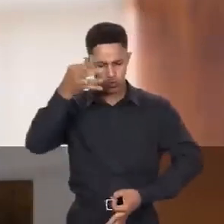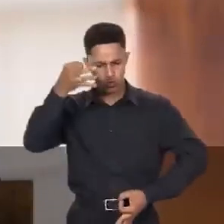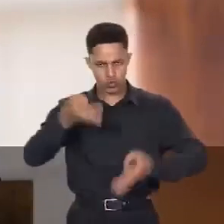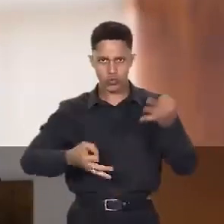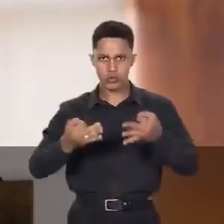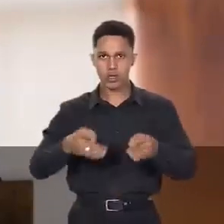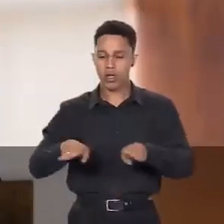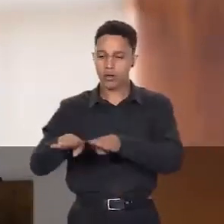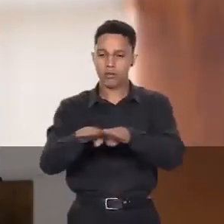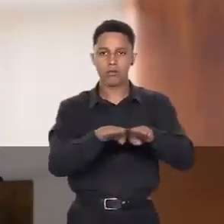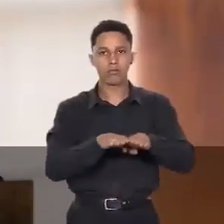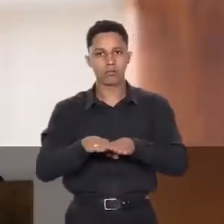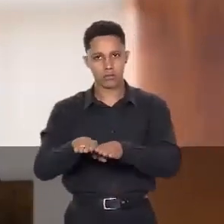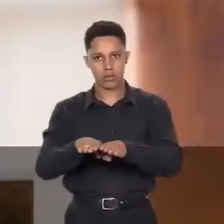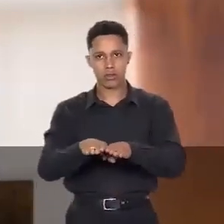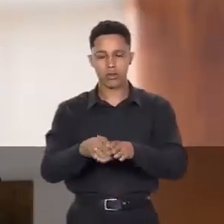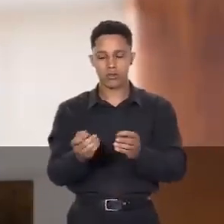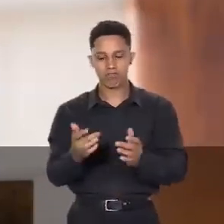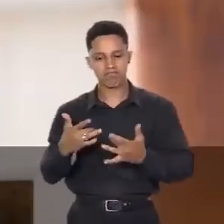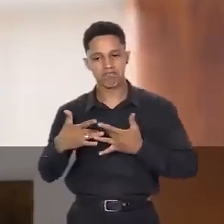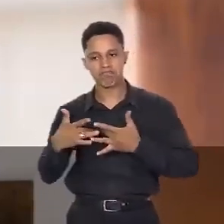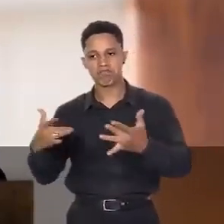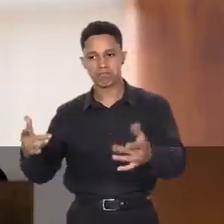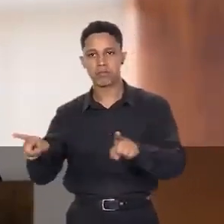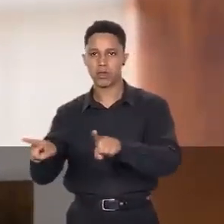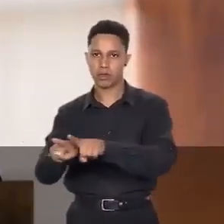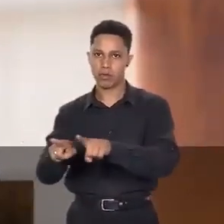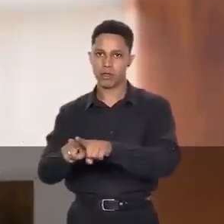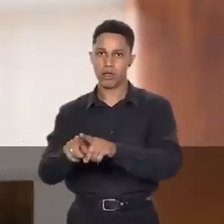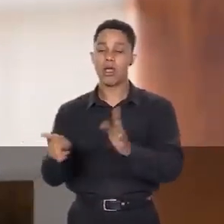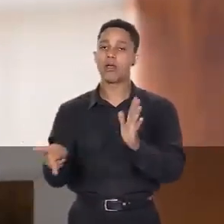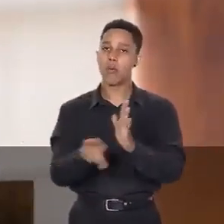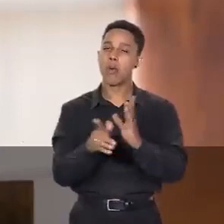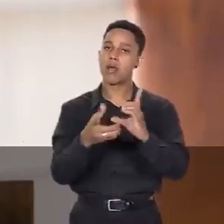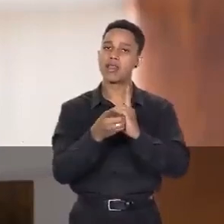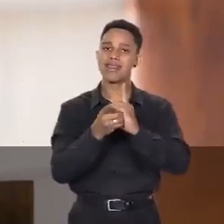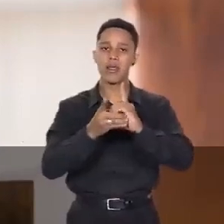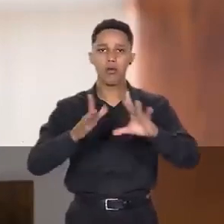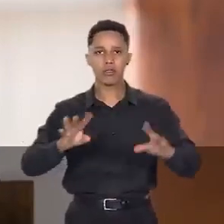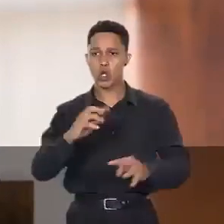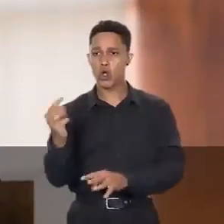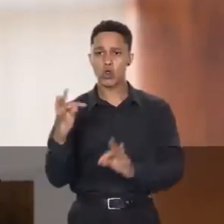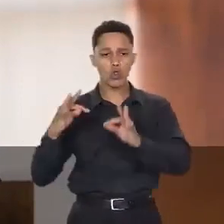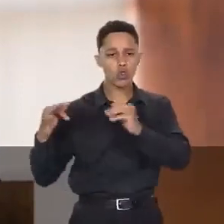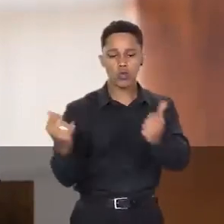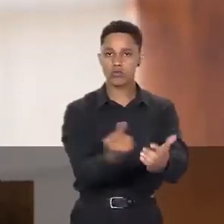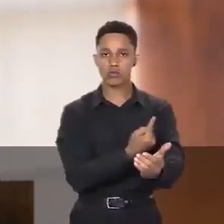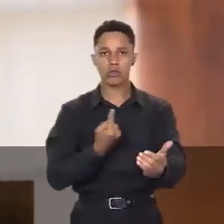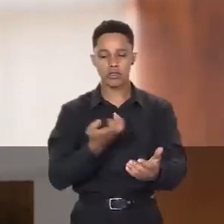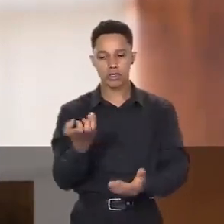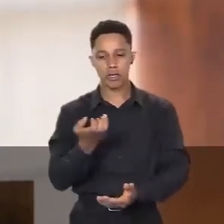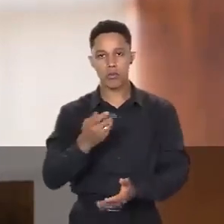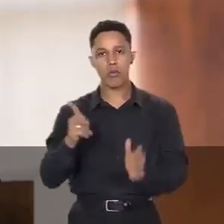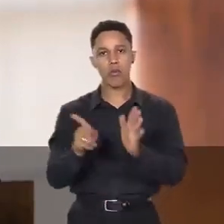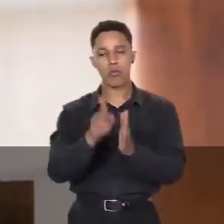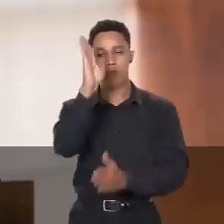justa, igualitária e solidária, que é a democracia que todos nós queremos para o Brasil.